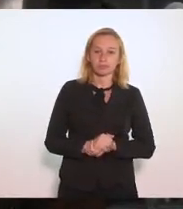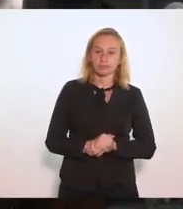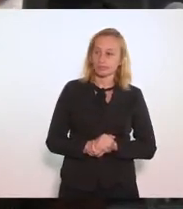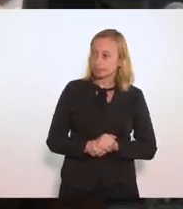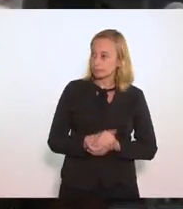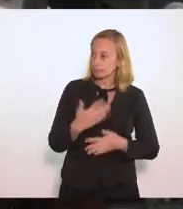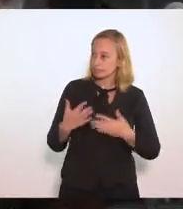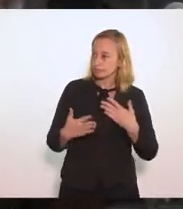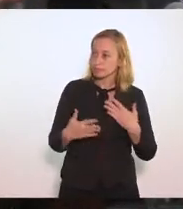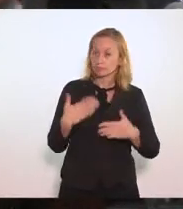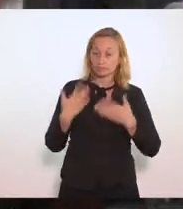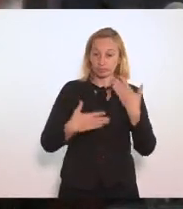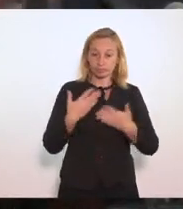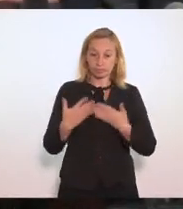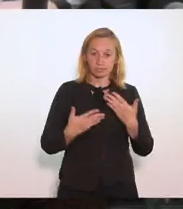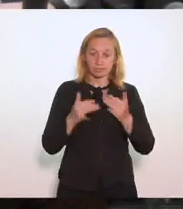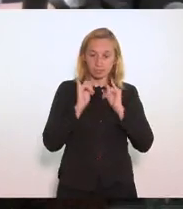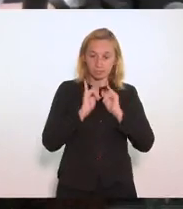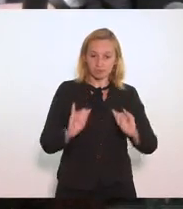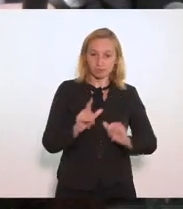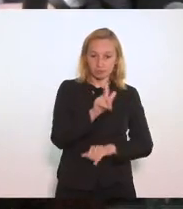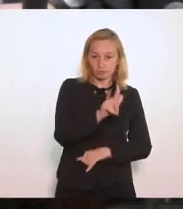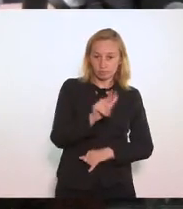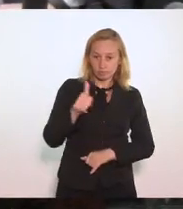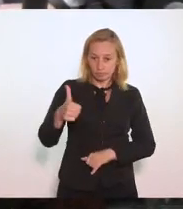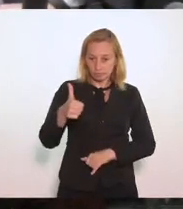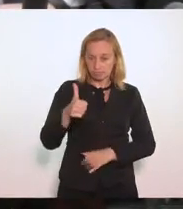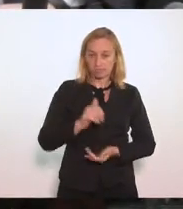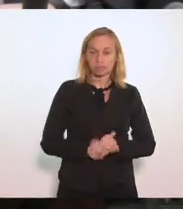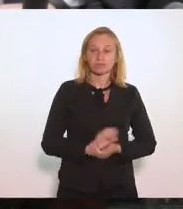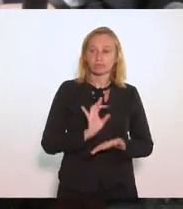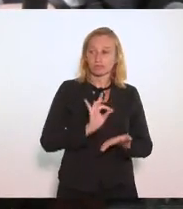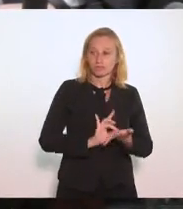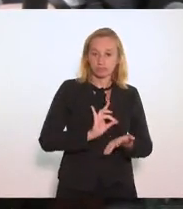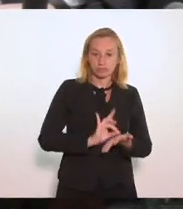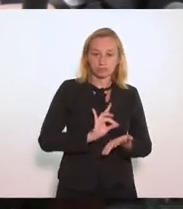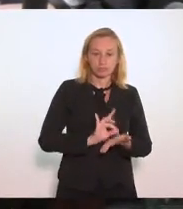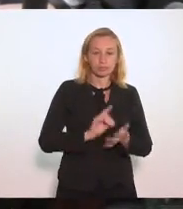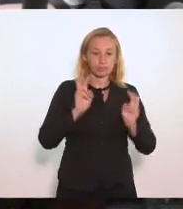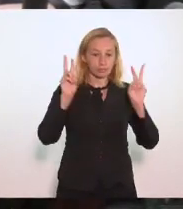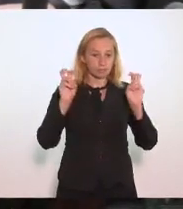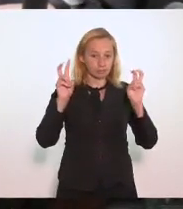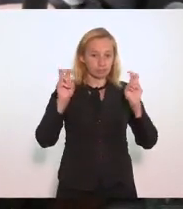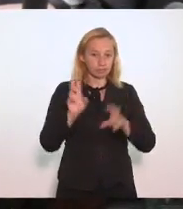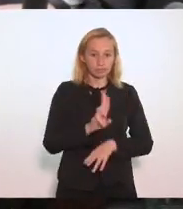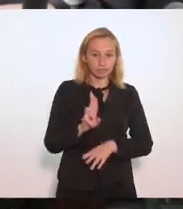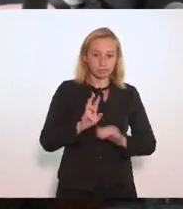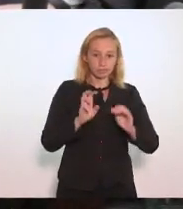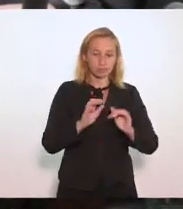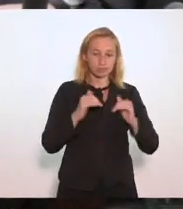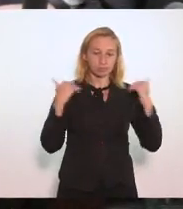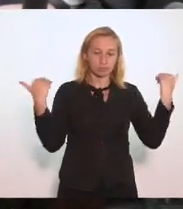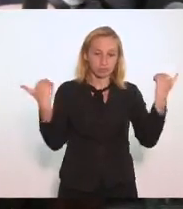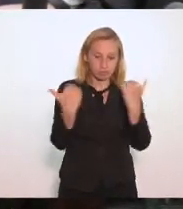uma notícia Que está no G1 Na verdade Trata da questão Do nome do Maracanã